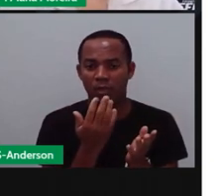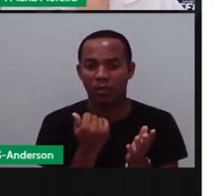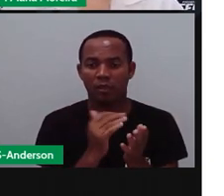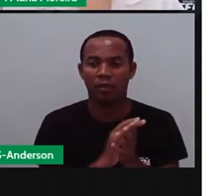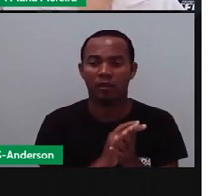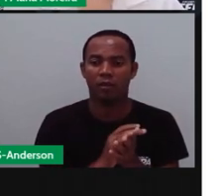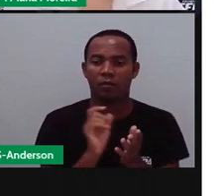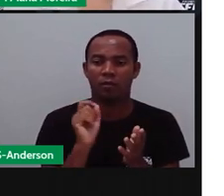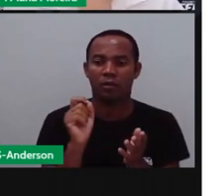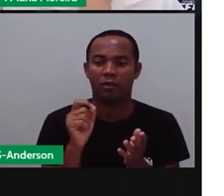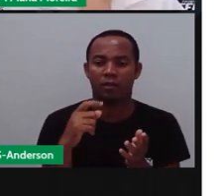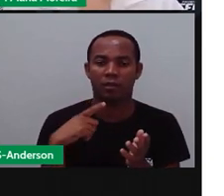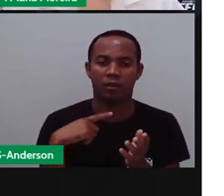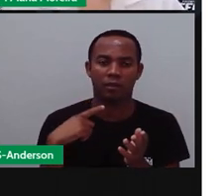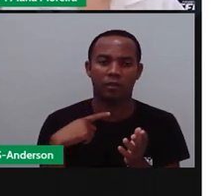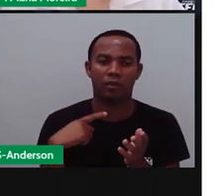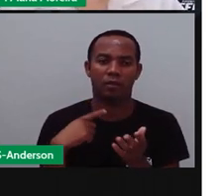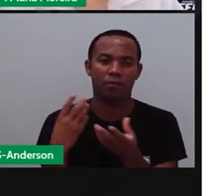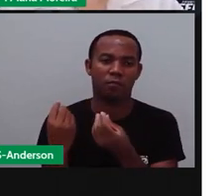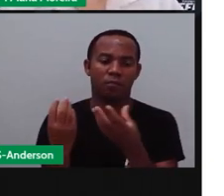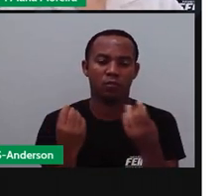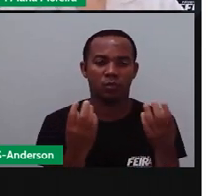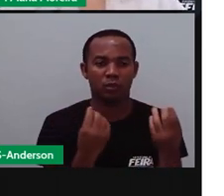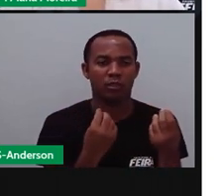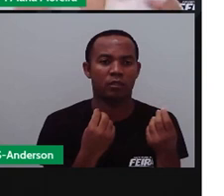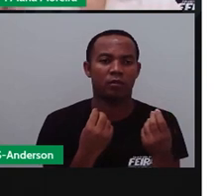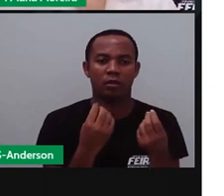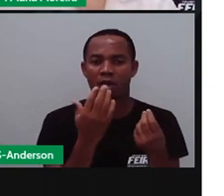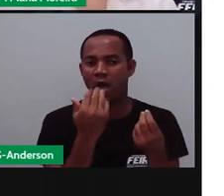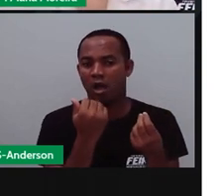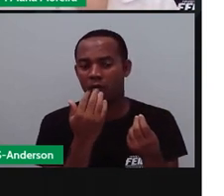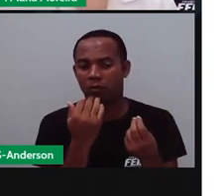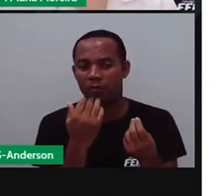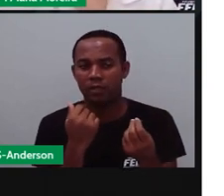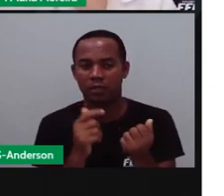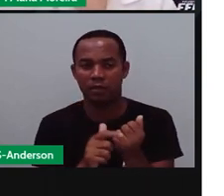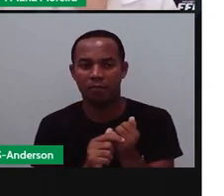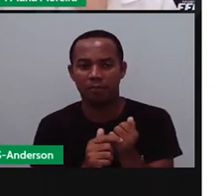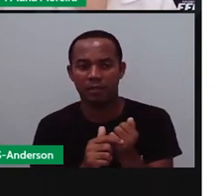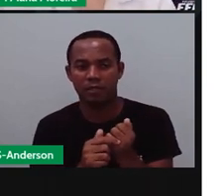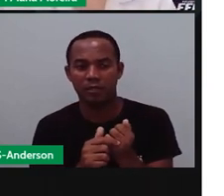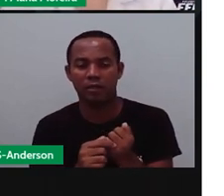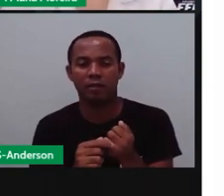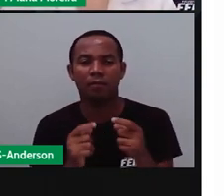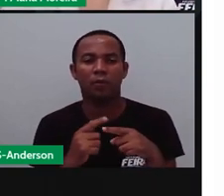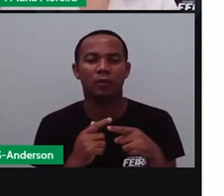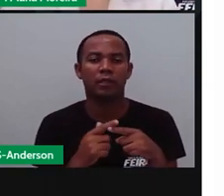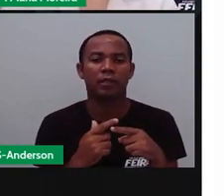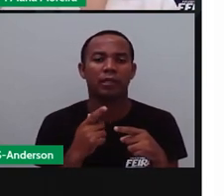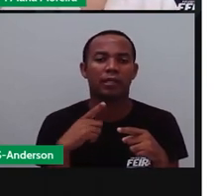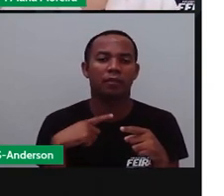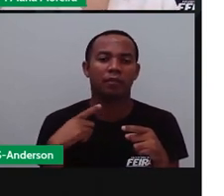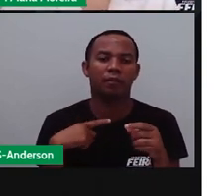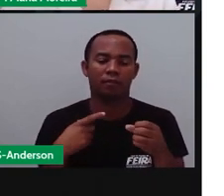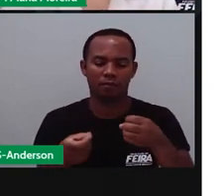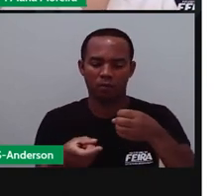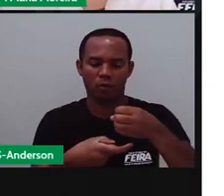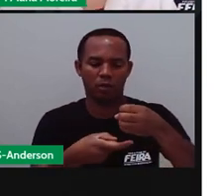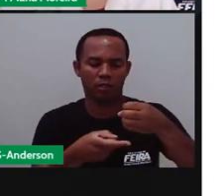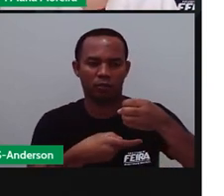é farta desse alimento. Por quê? Do milho. Porque é justamente o período da colheita. Então,